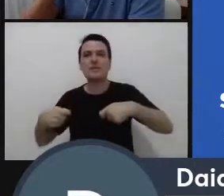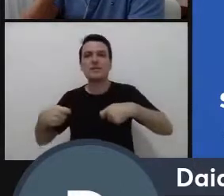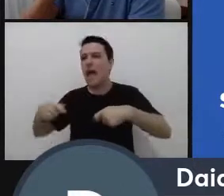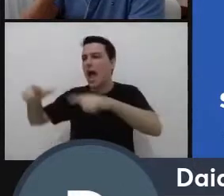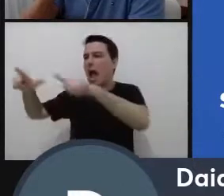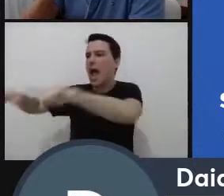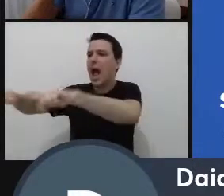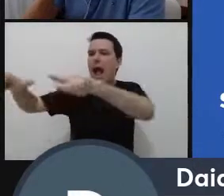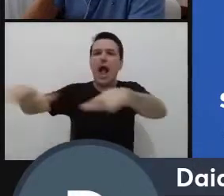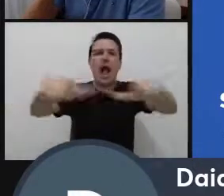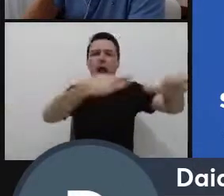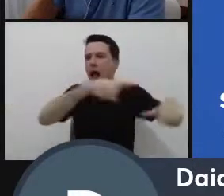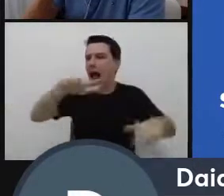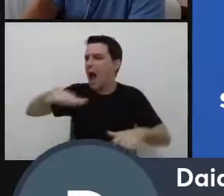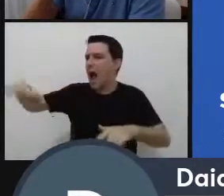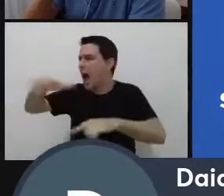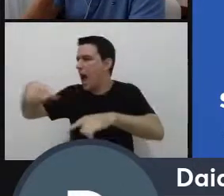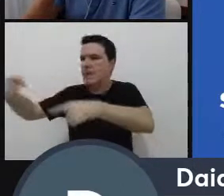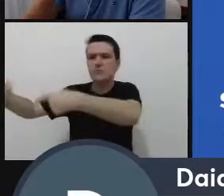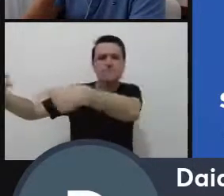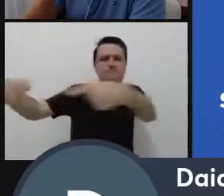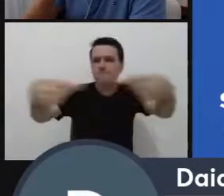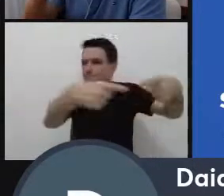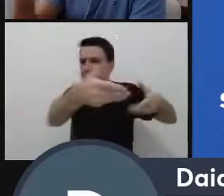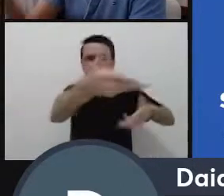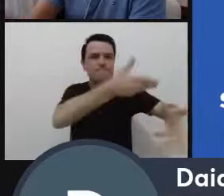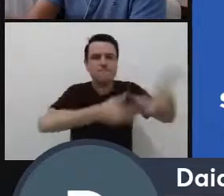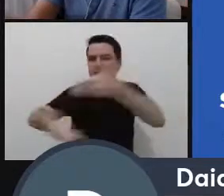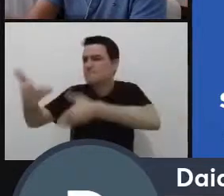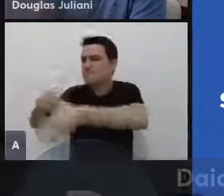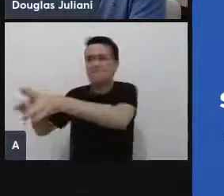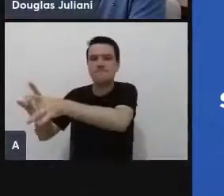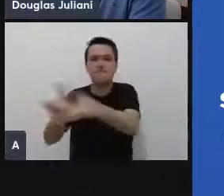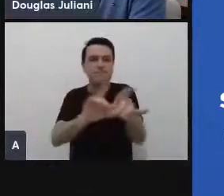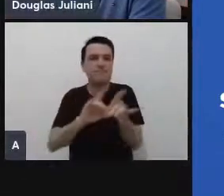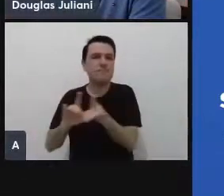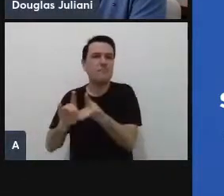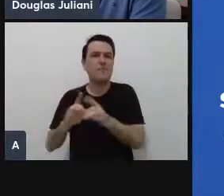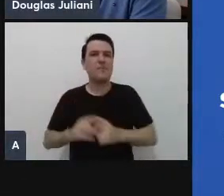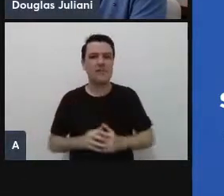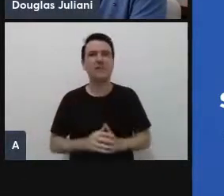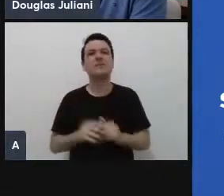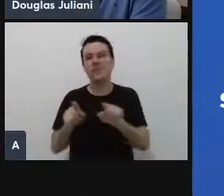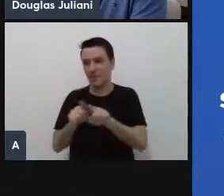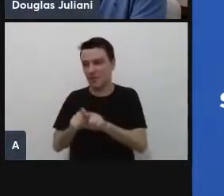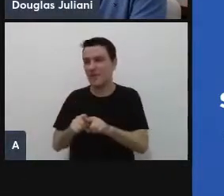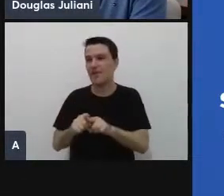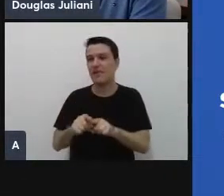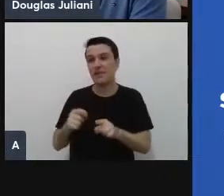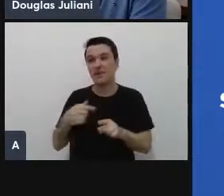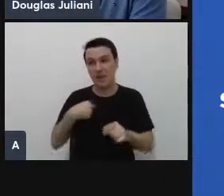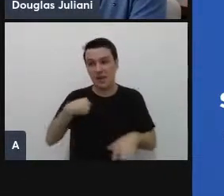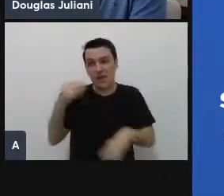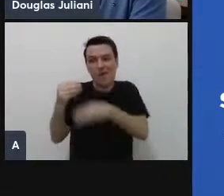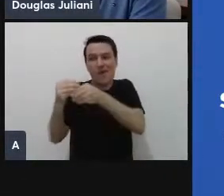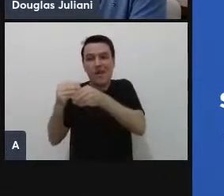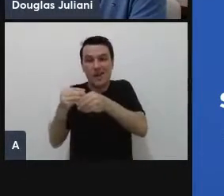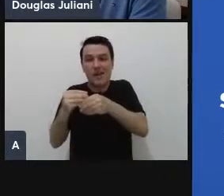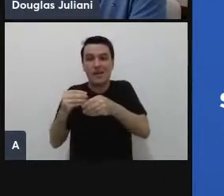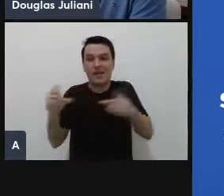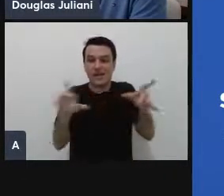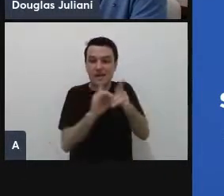sem dúvida a integração que a gente tanto precisa e acrescentaria aqui a integração entre o ensino pesquisa e a extensão